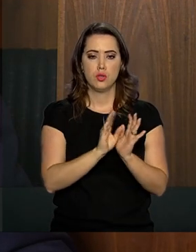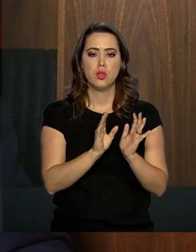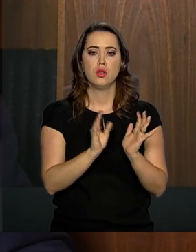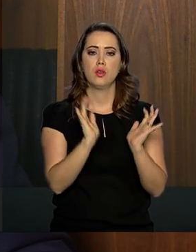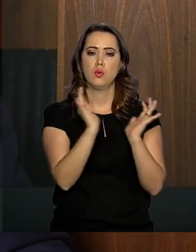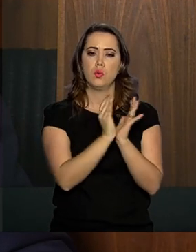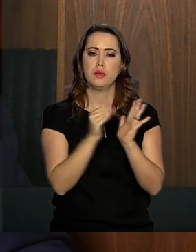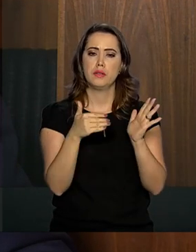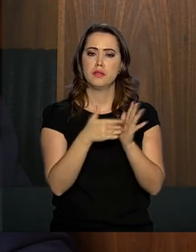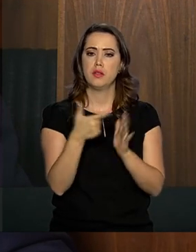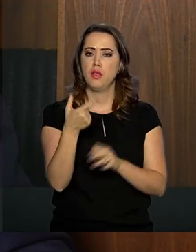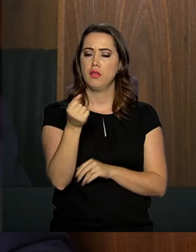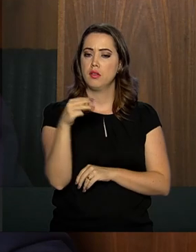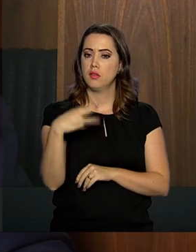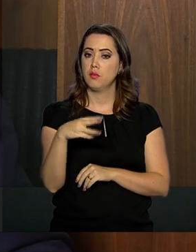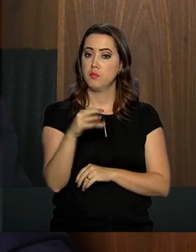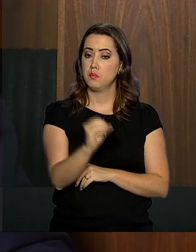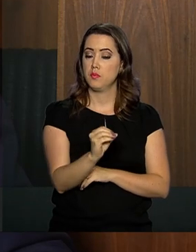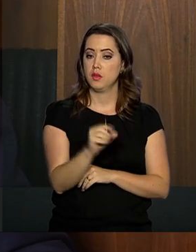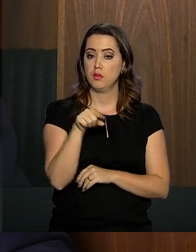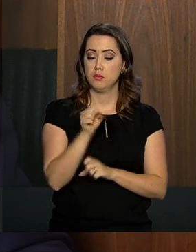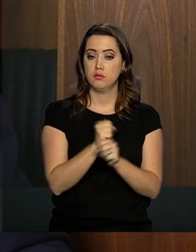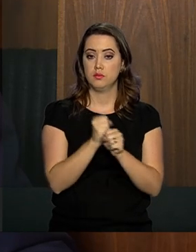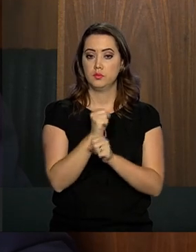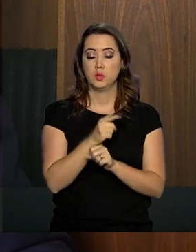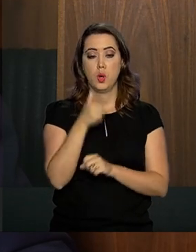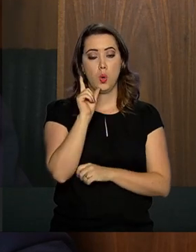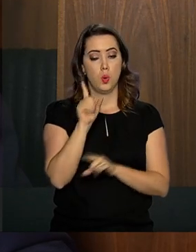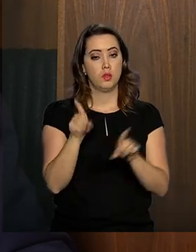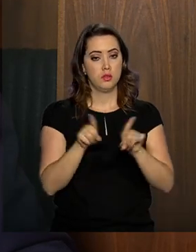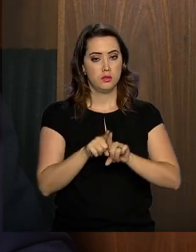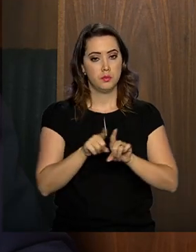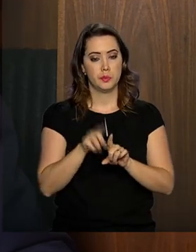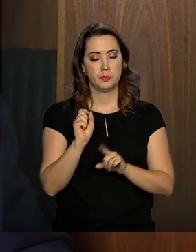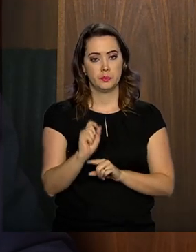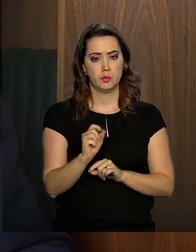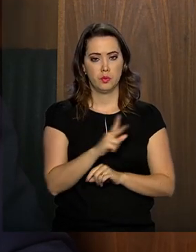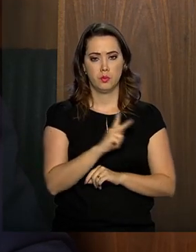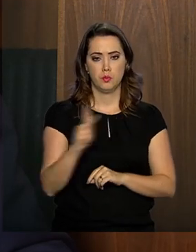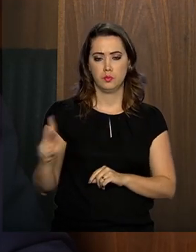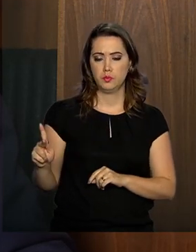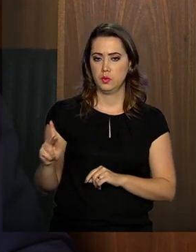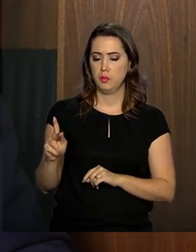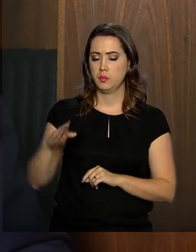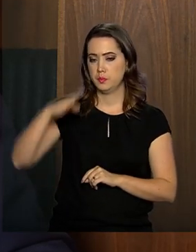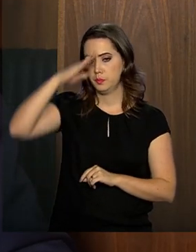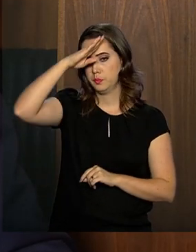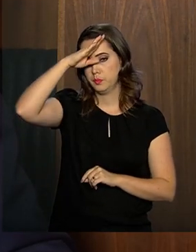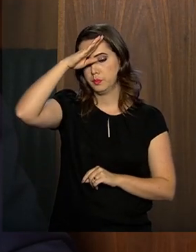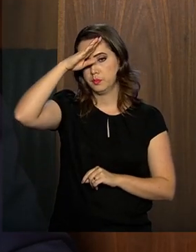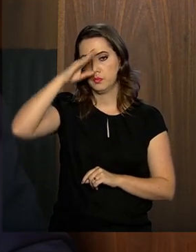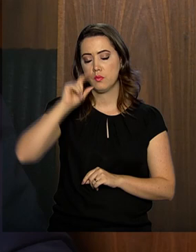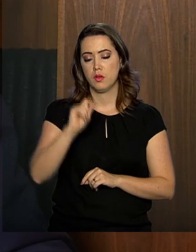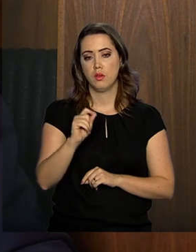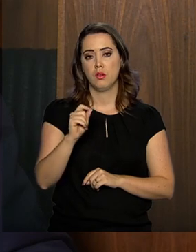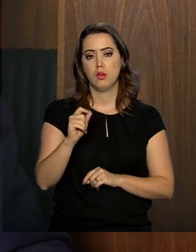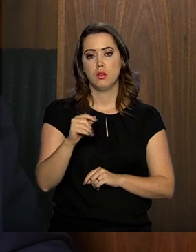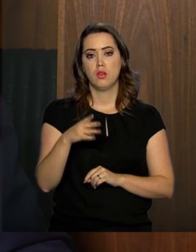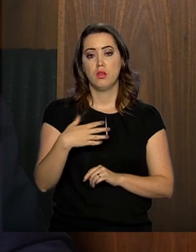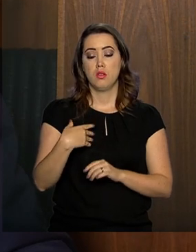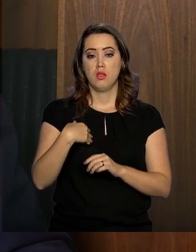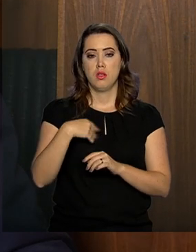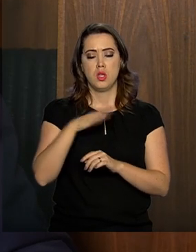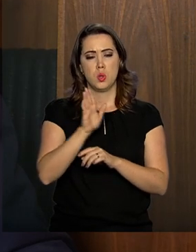até o dia 20 de março deste ano. E ontem, inclusive, o presidente Bolsonaro, em cadeia